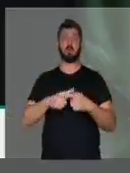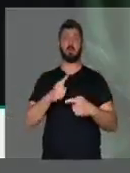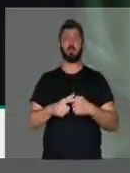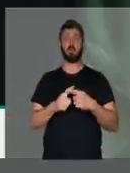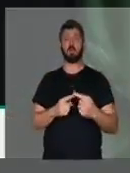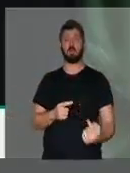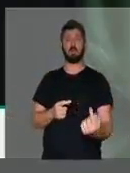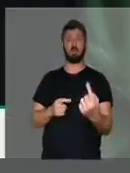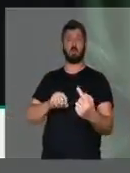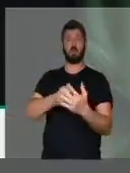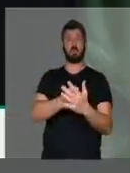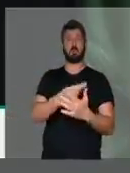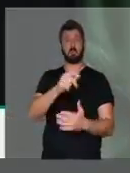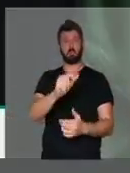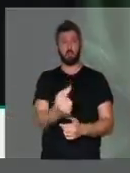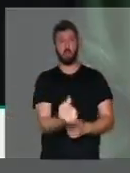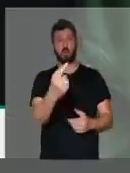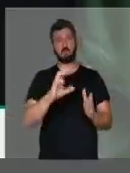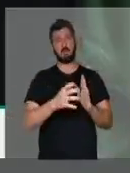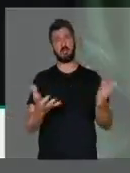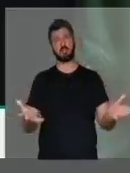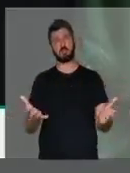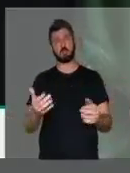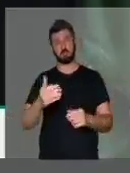por causa da obstrução do PSOL. Muito obrigado, presidente.